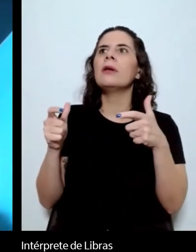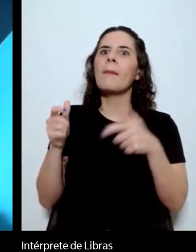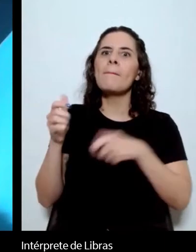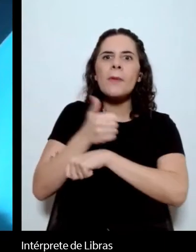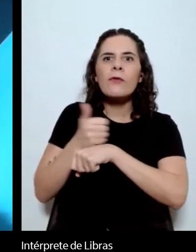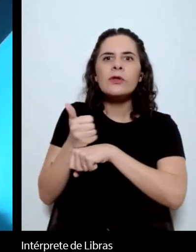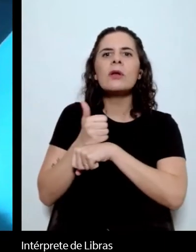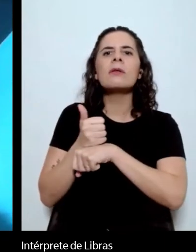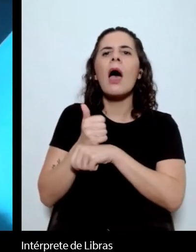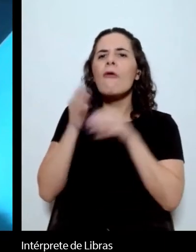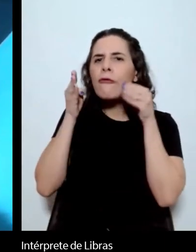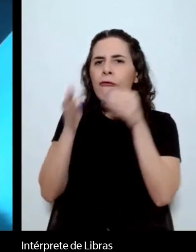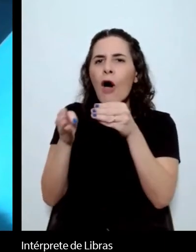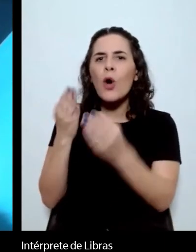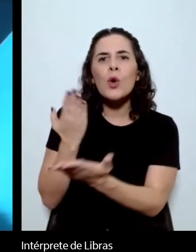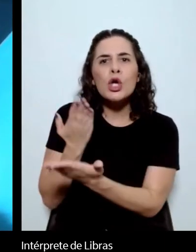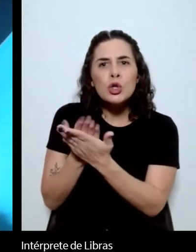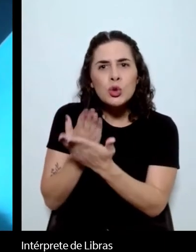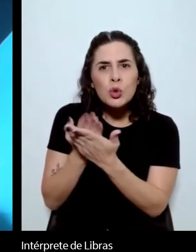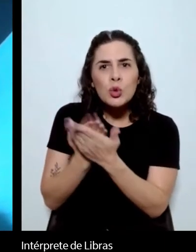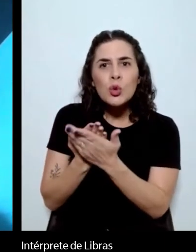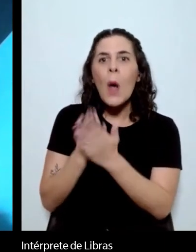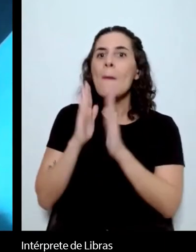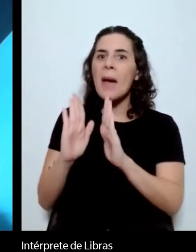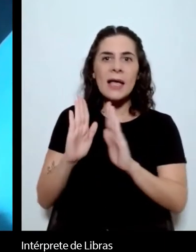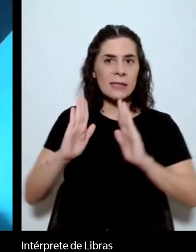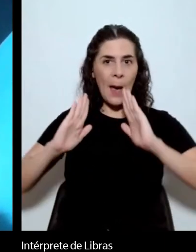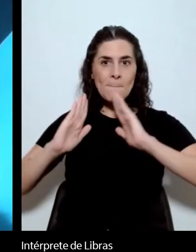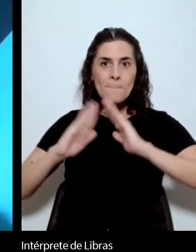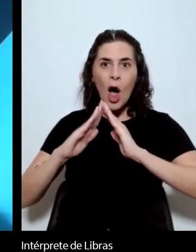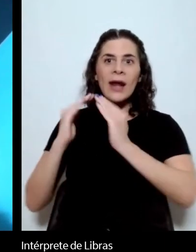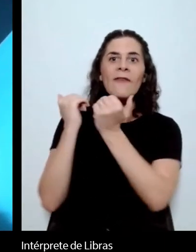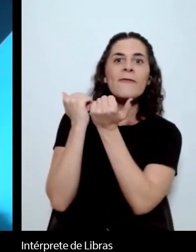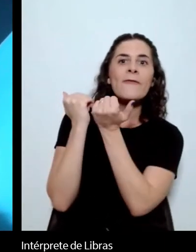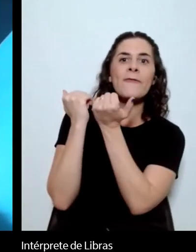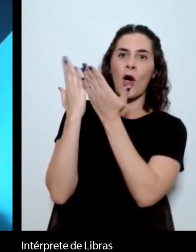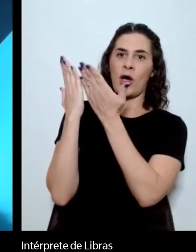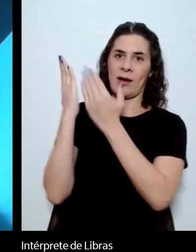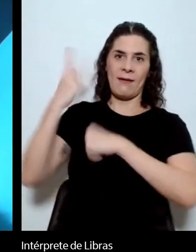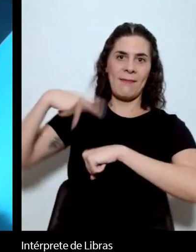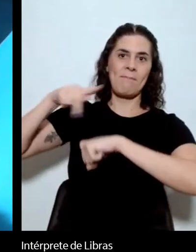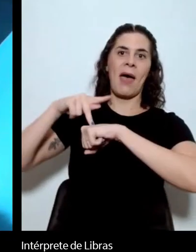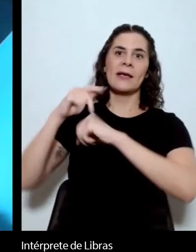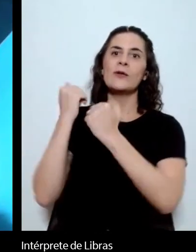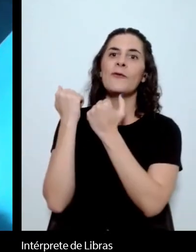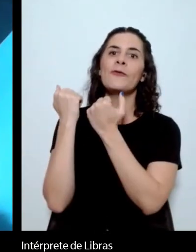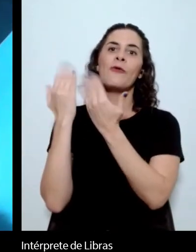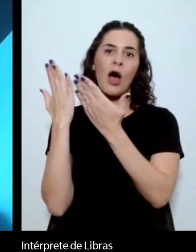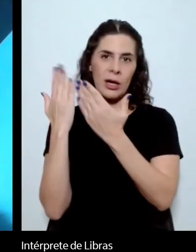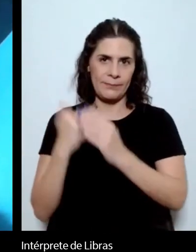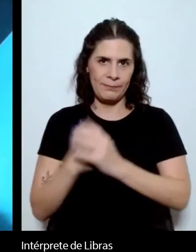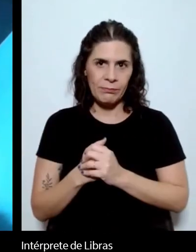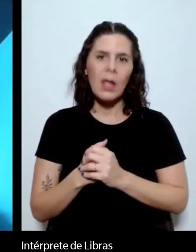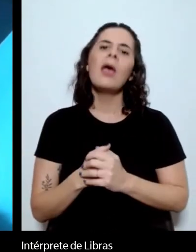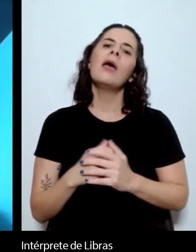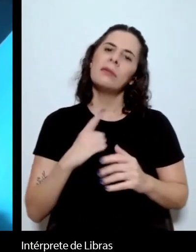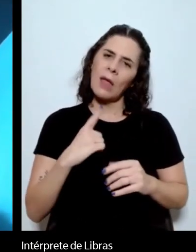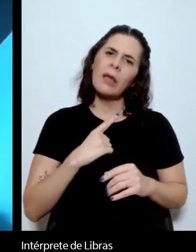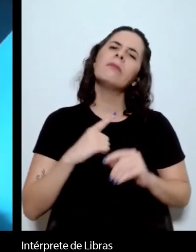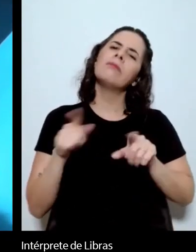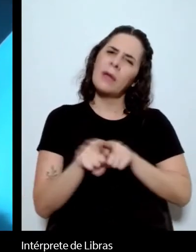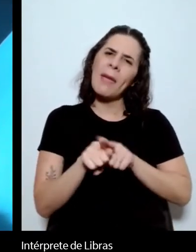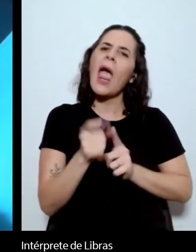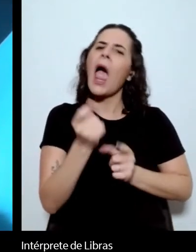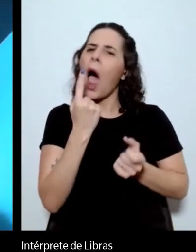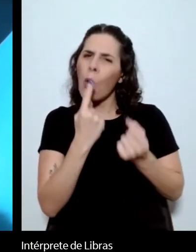brasileira, mas que trabalham e residem no exterior. Embora sempre tenhamos contado também com a presença de pesquisadores que vivem no